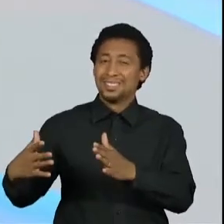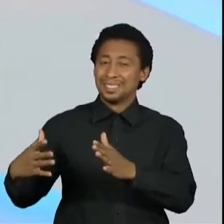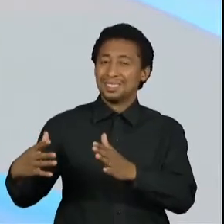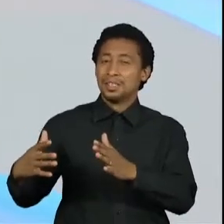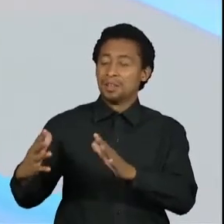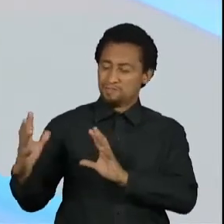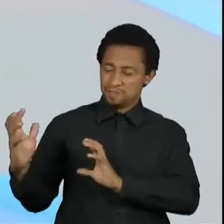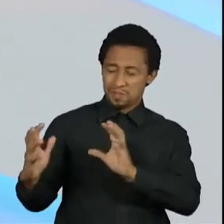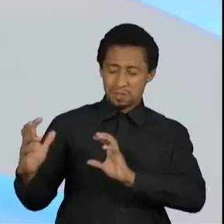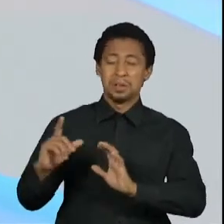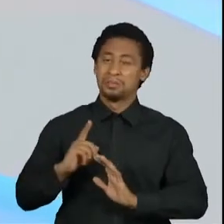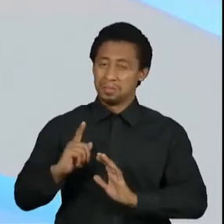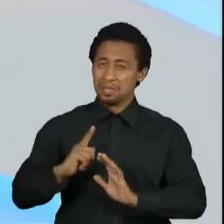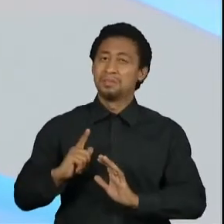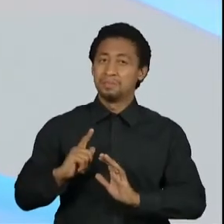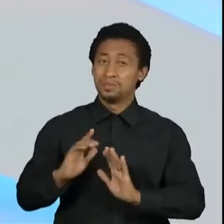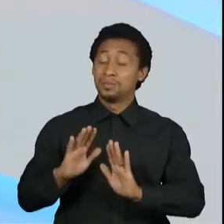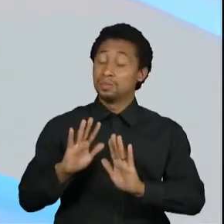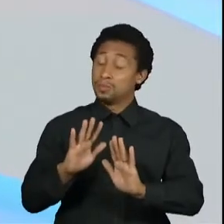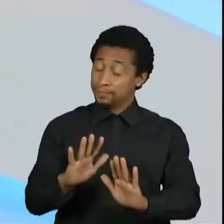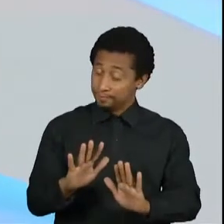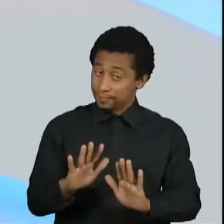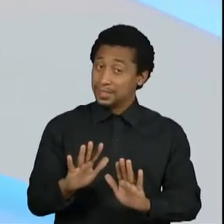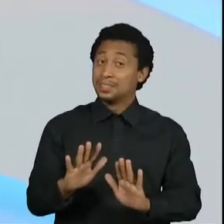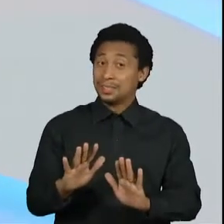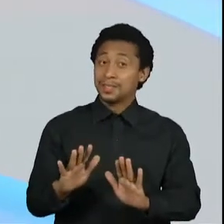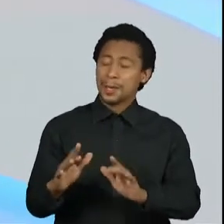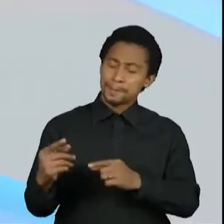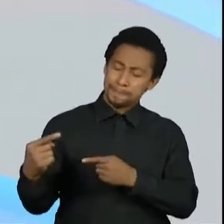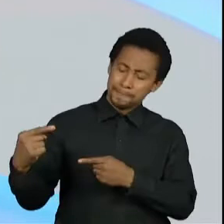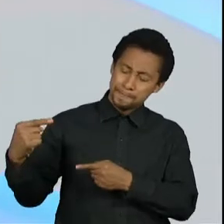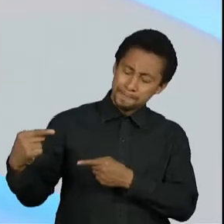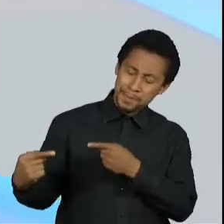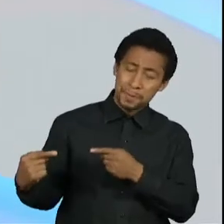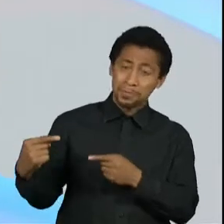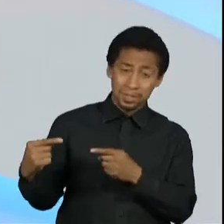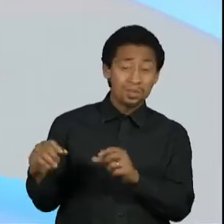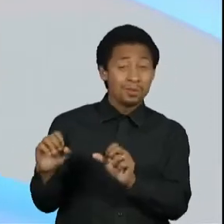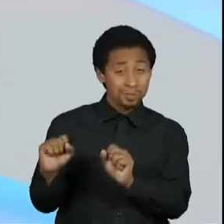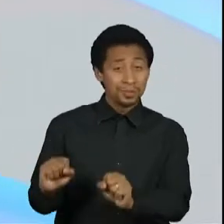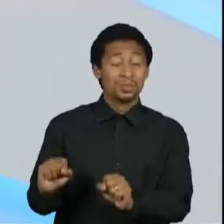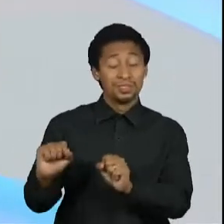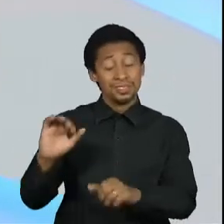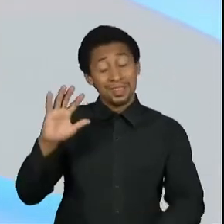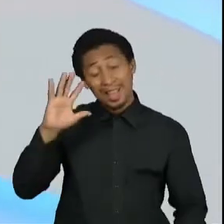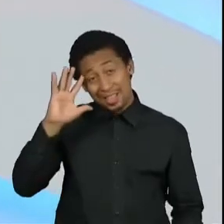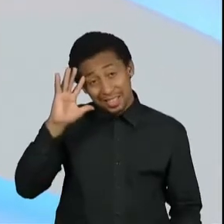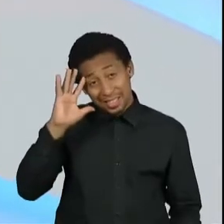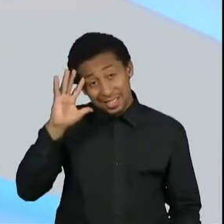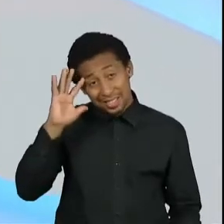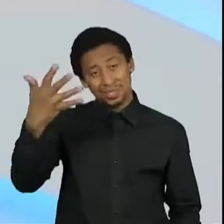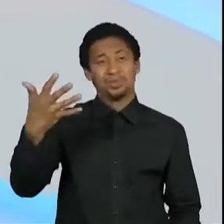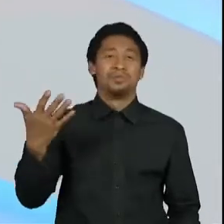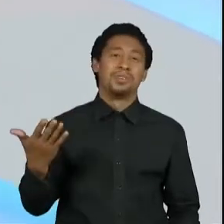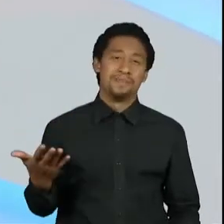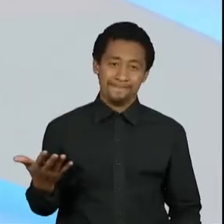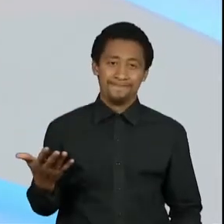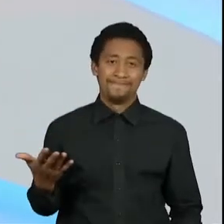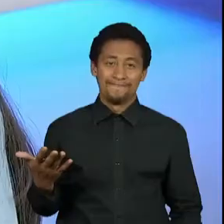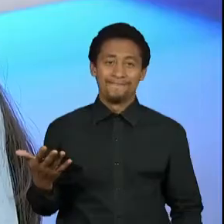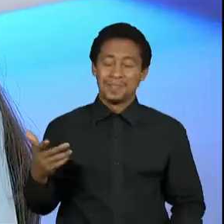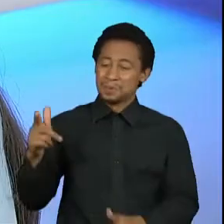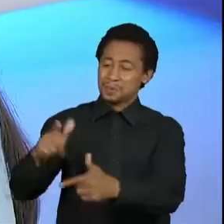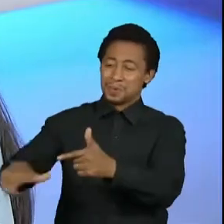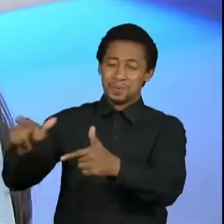ele é capaz de produzir o remédio necessário para acabar com essas monstruosidades.